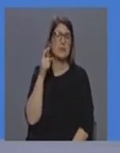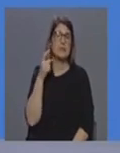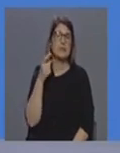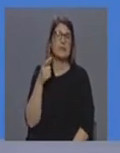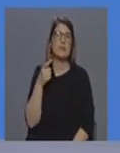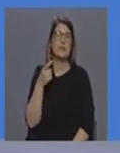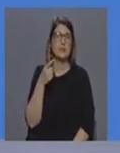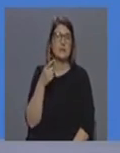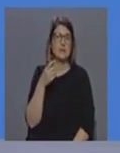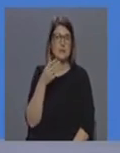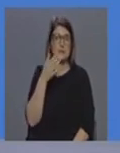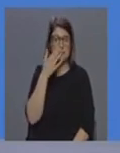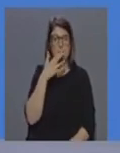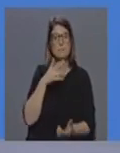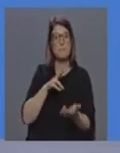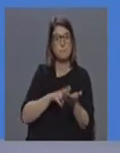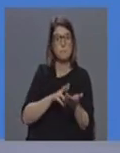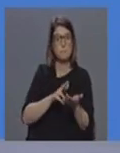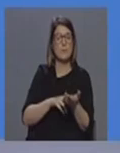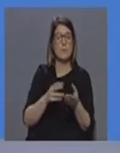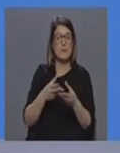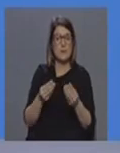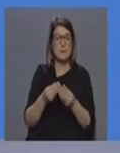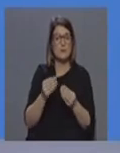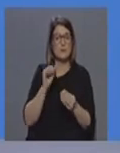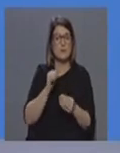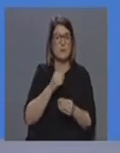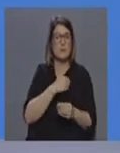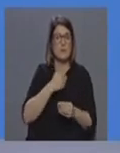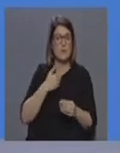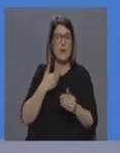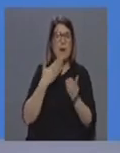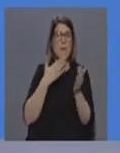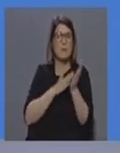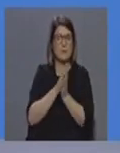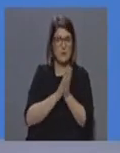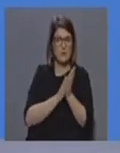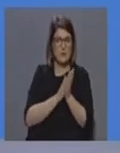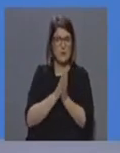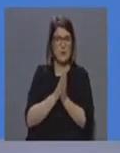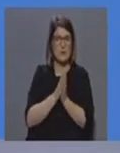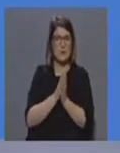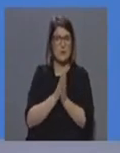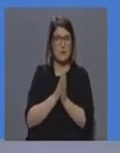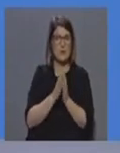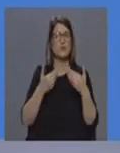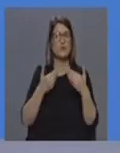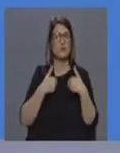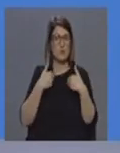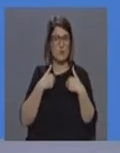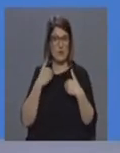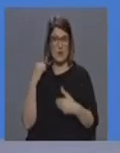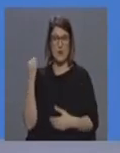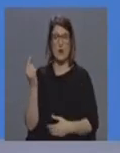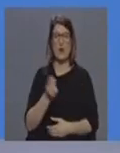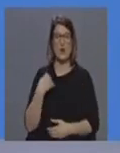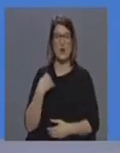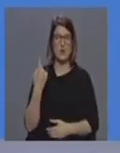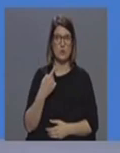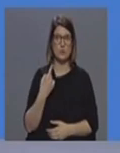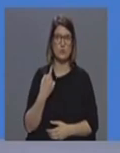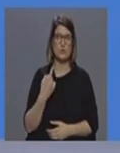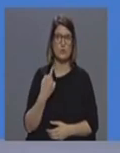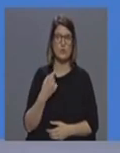utilização eficaz dos recursos de saúde dar-nos a nós uma maior de